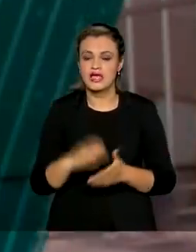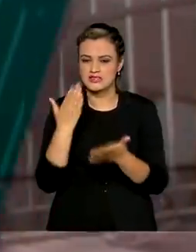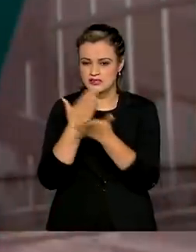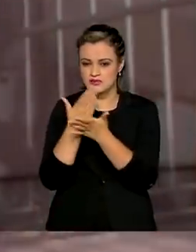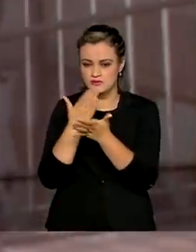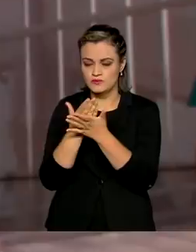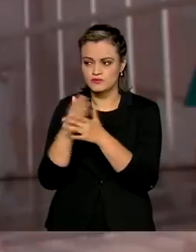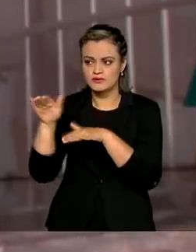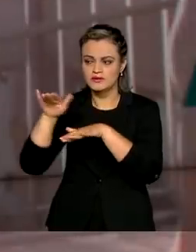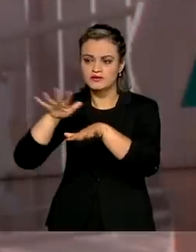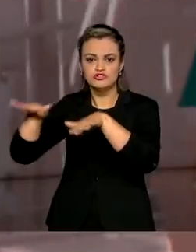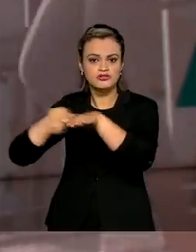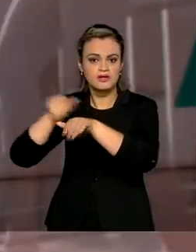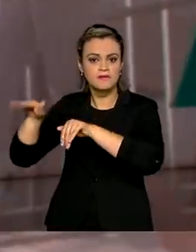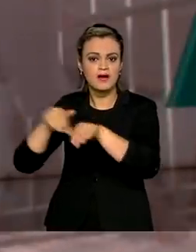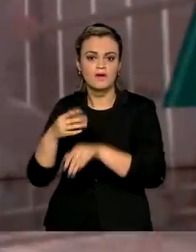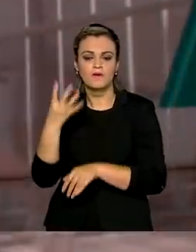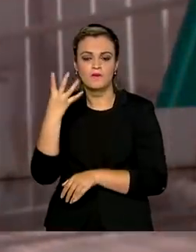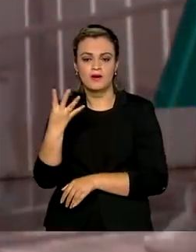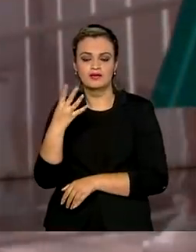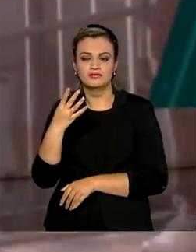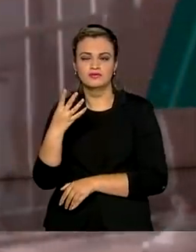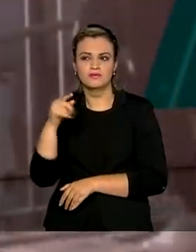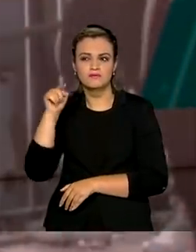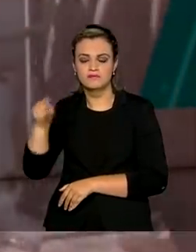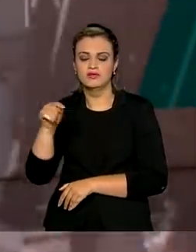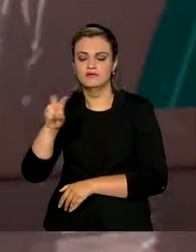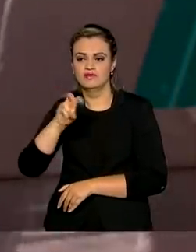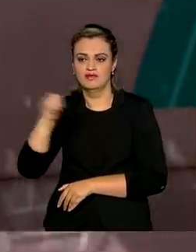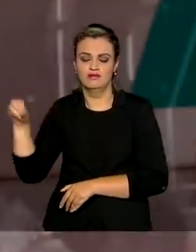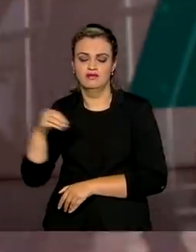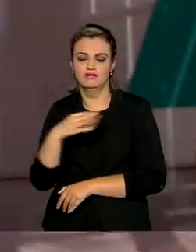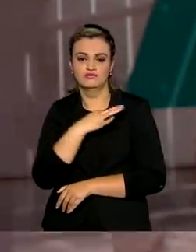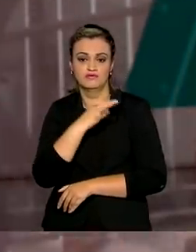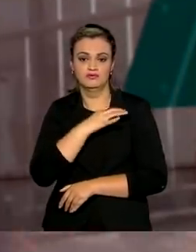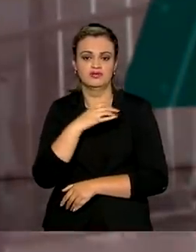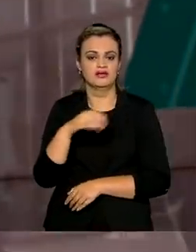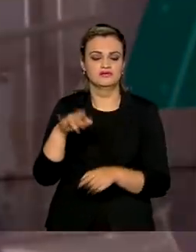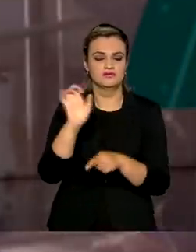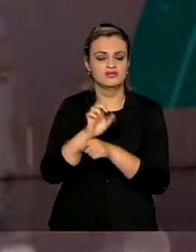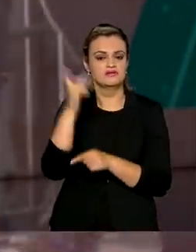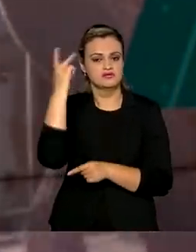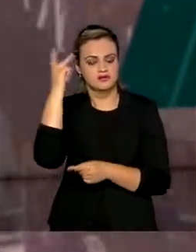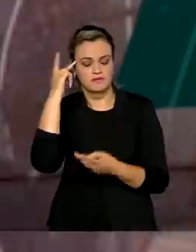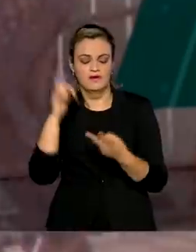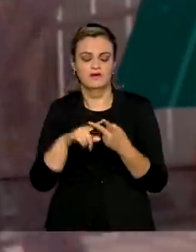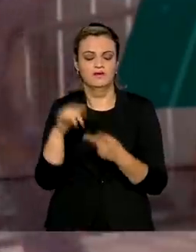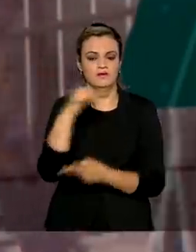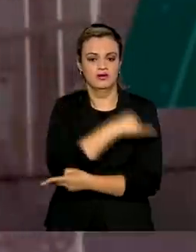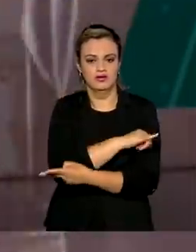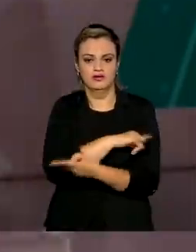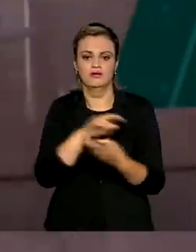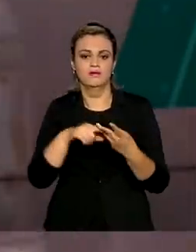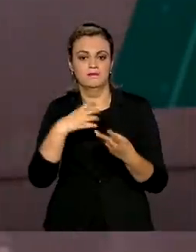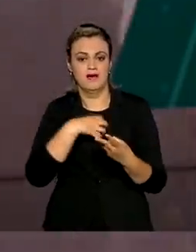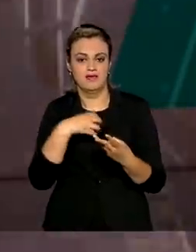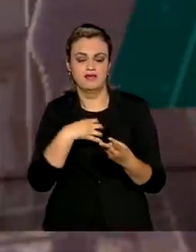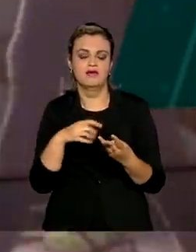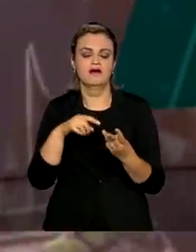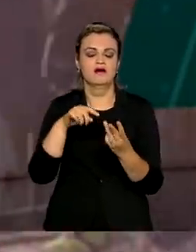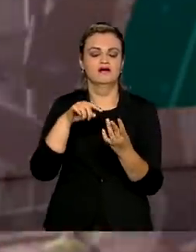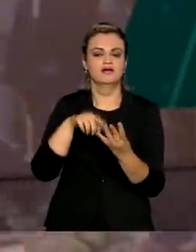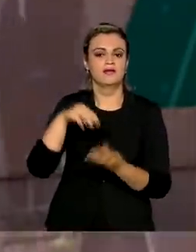estudo deve mobilizar 4.500 voluntários nos estados de São Paulo, Rio de Janeiro, Bahia e Mato Grosso. Na Índia,